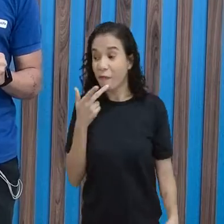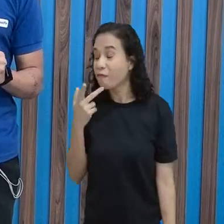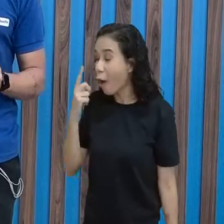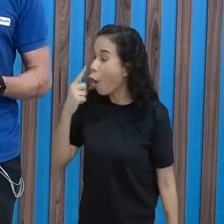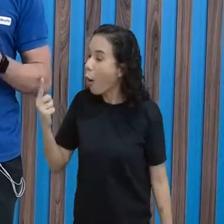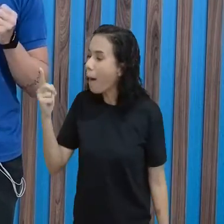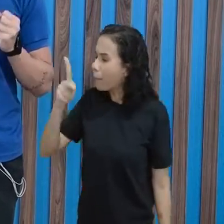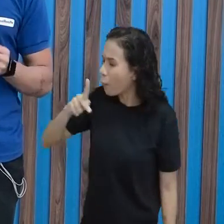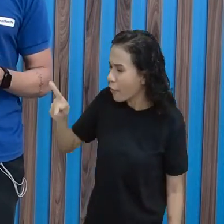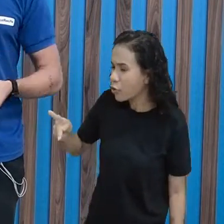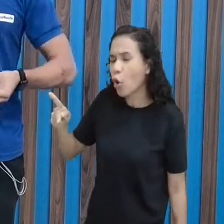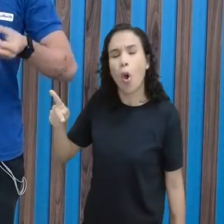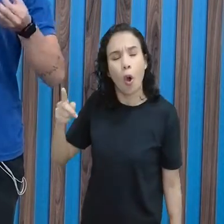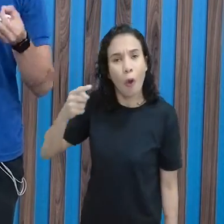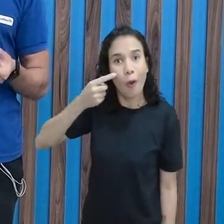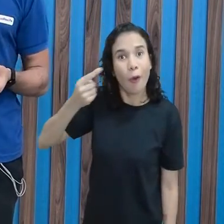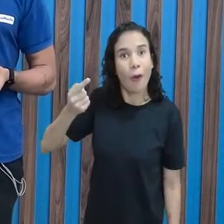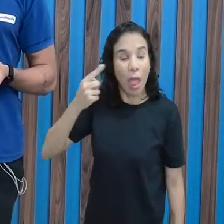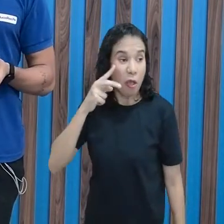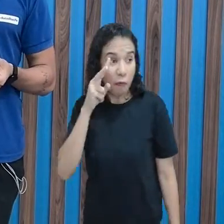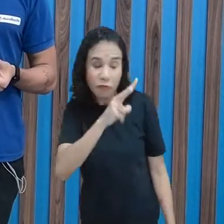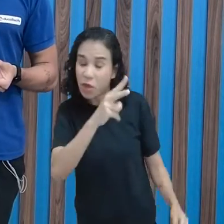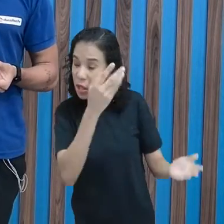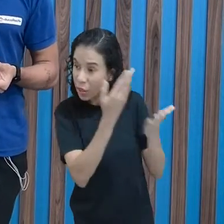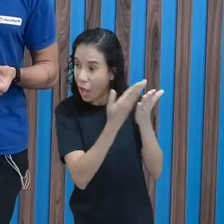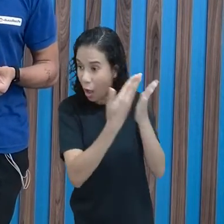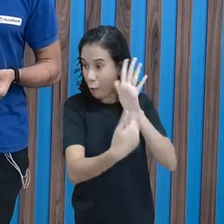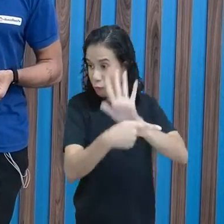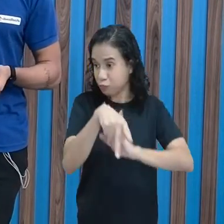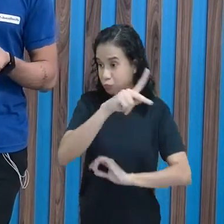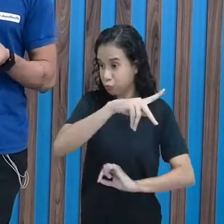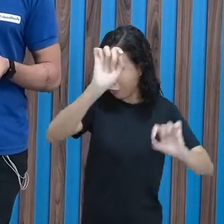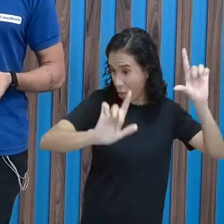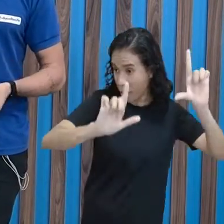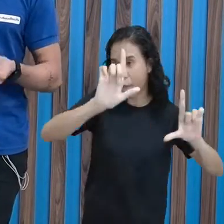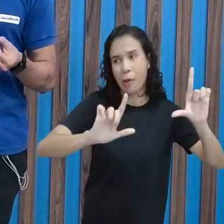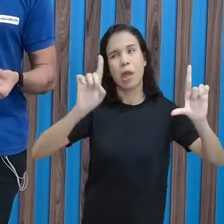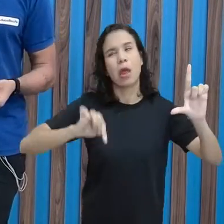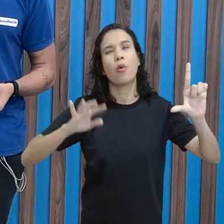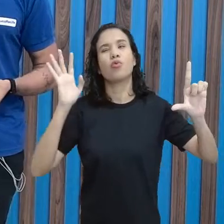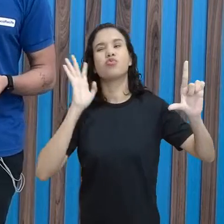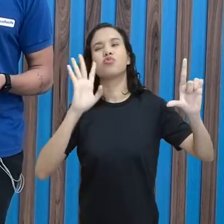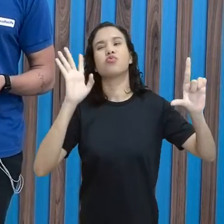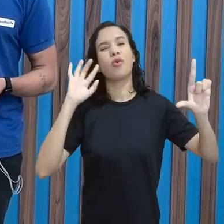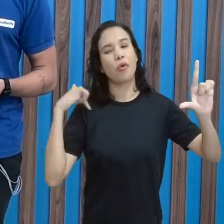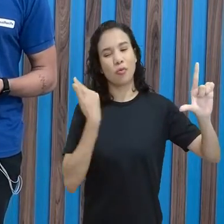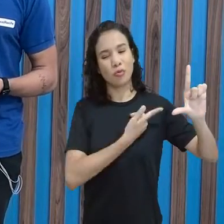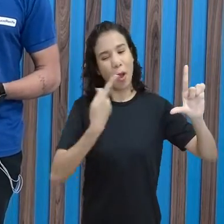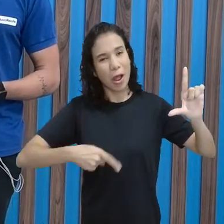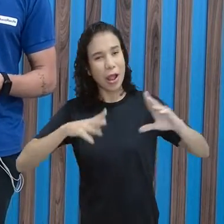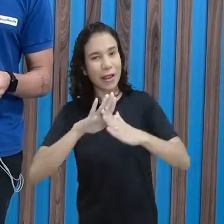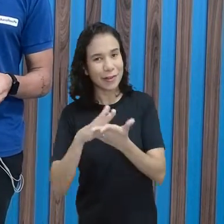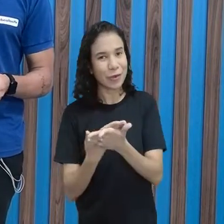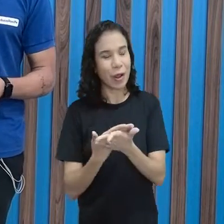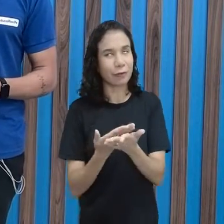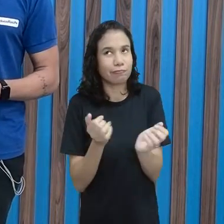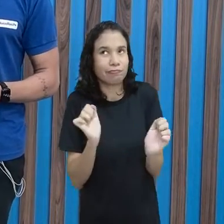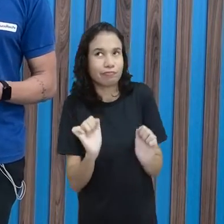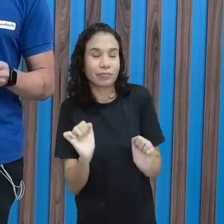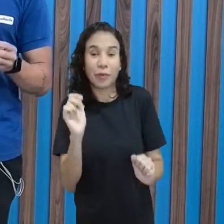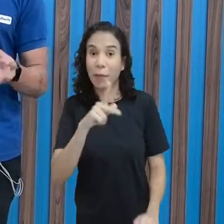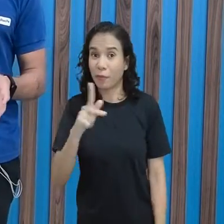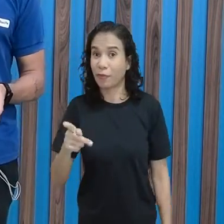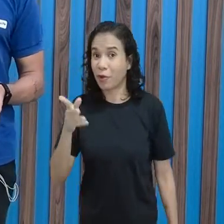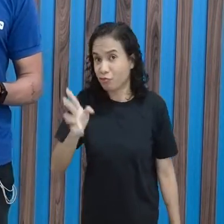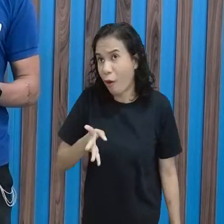professor, professora, vi isso aqui na aula do professor Heleno e acho que seria massa a gente fazer aqui na escola. De repente, seu professor